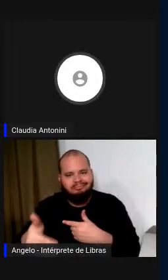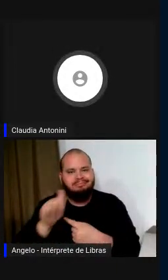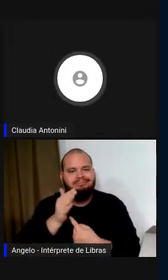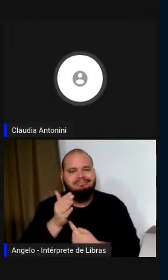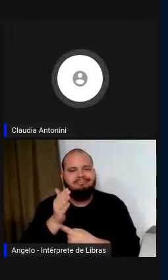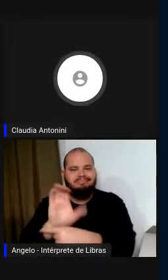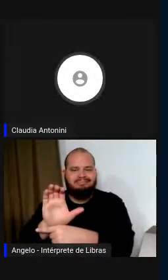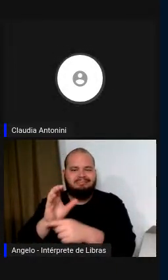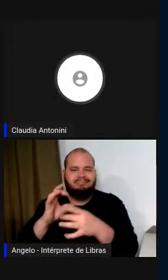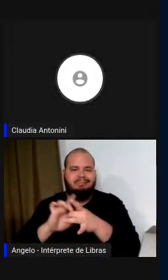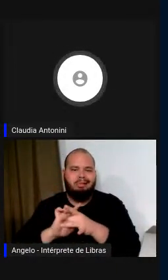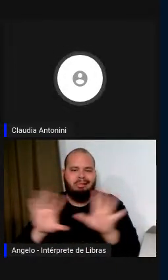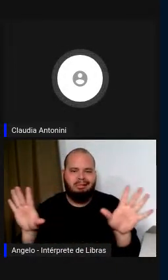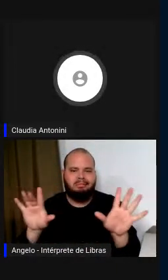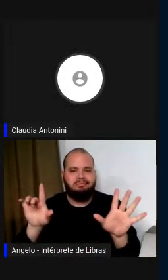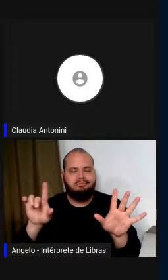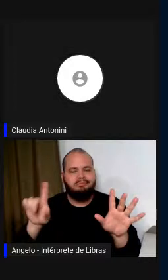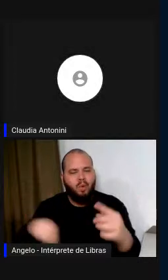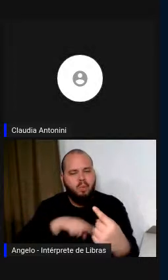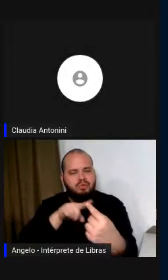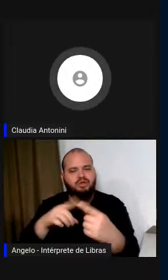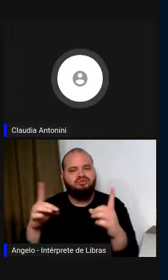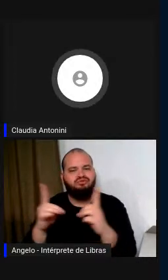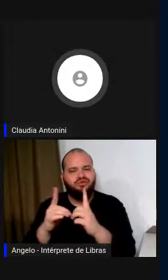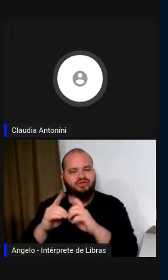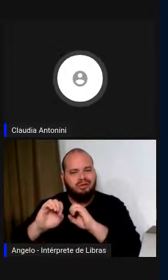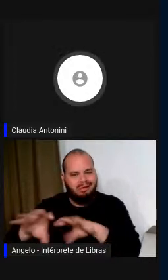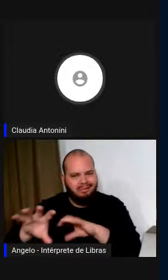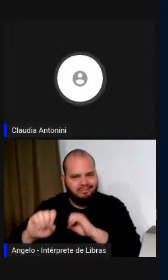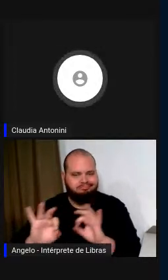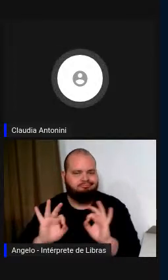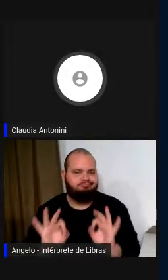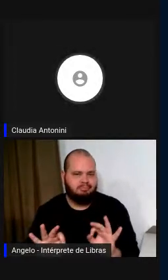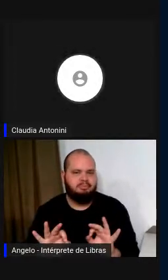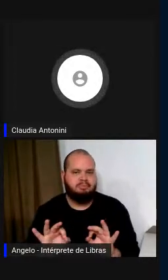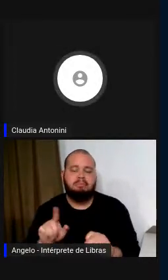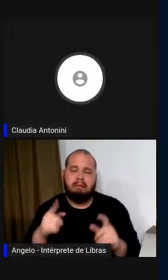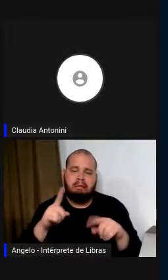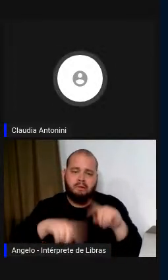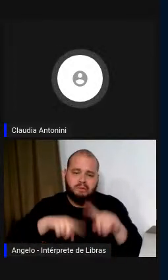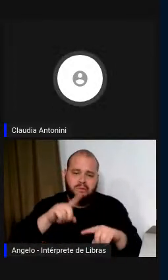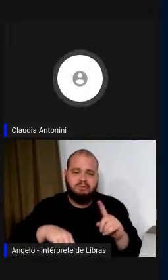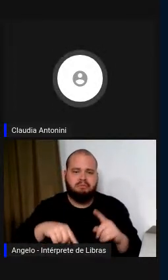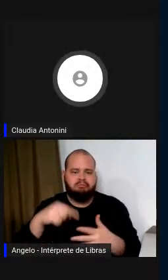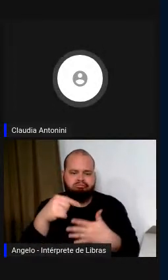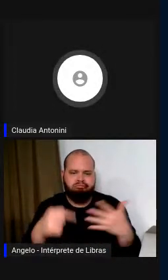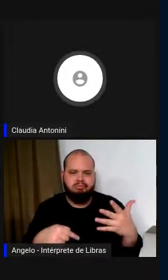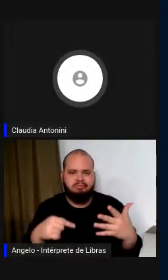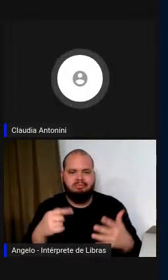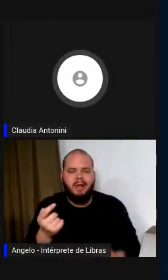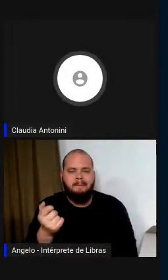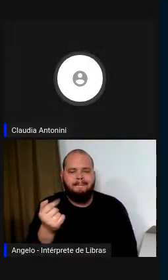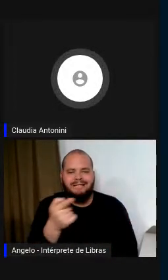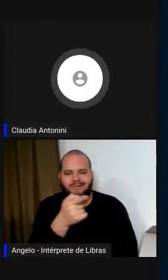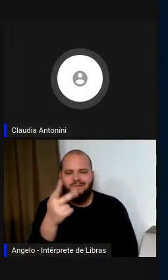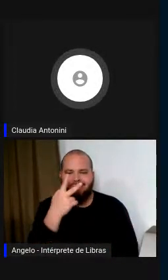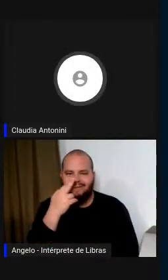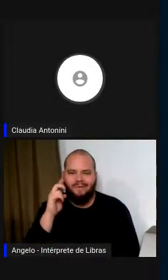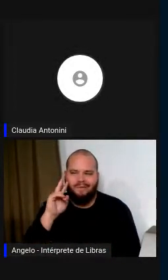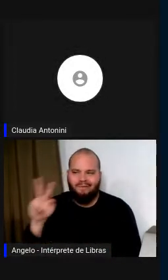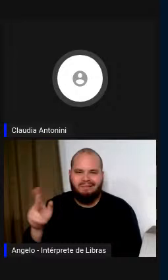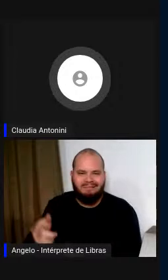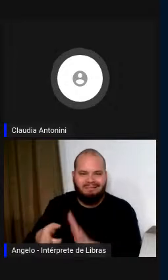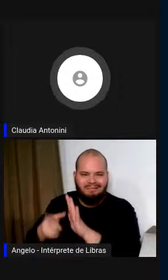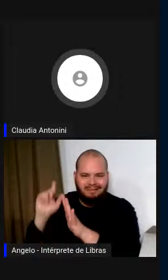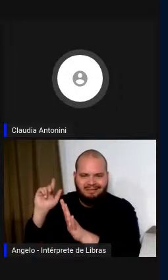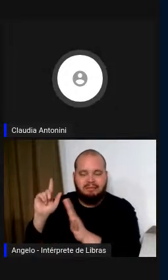exatamente para a didática, ou seja, é um instrumento que vocês viram, como aquele que vocês viram antes, que permite criar